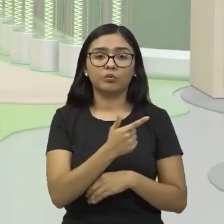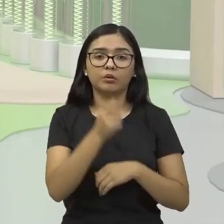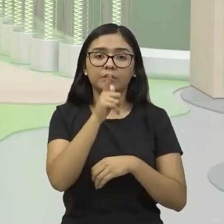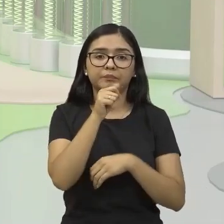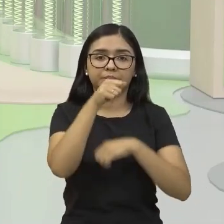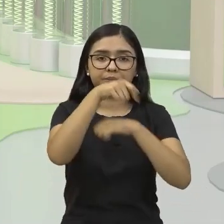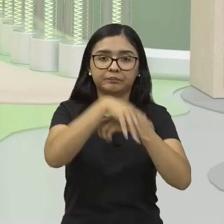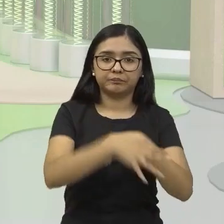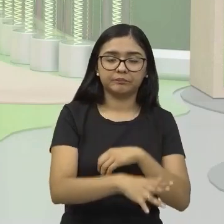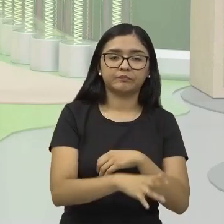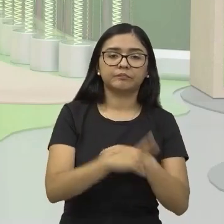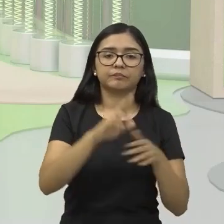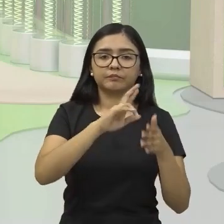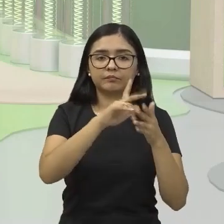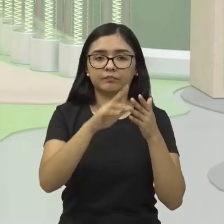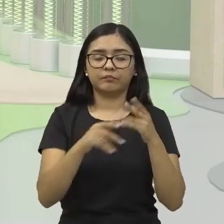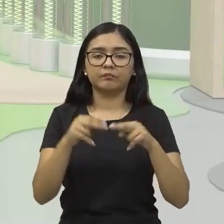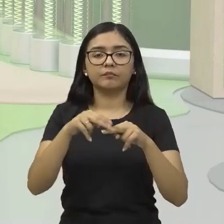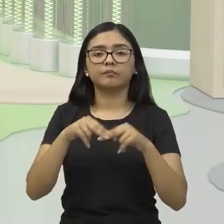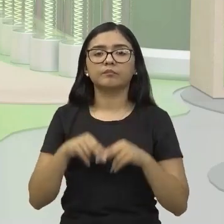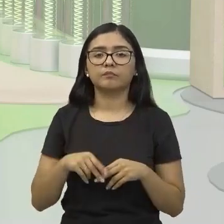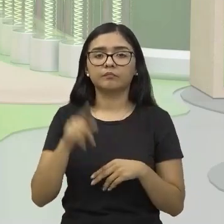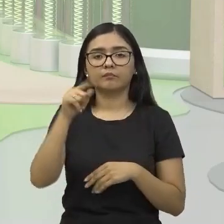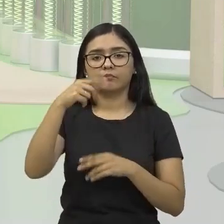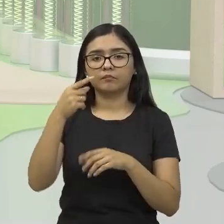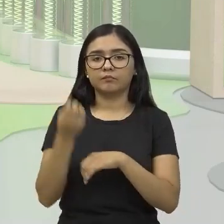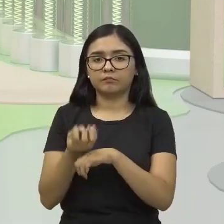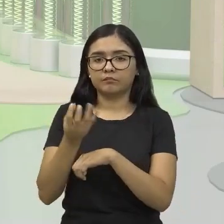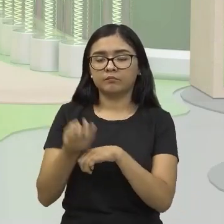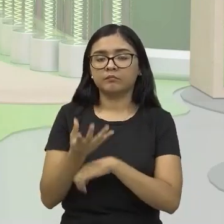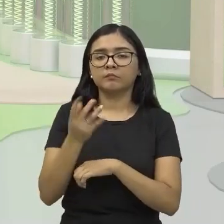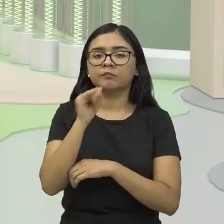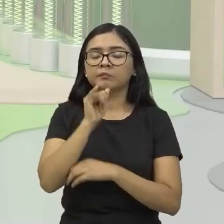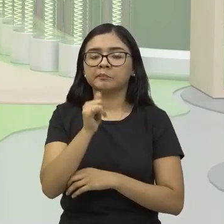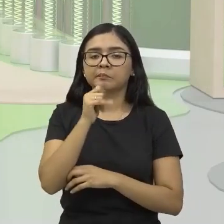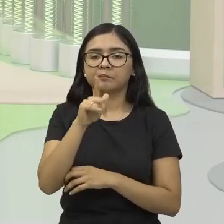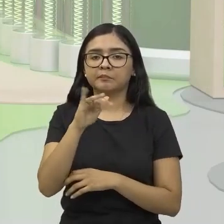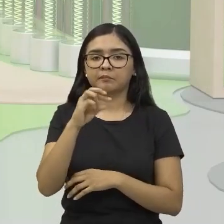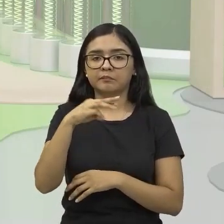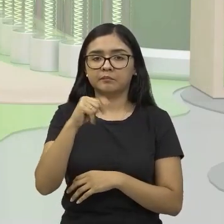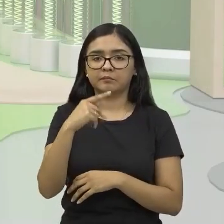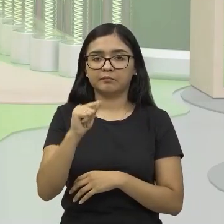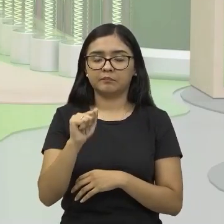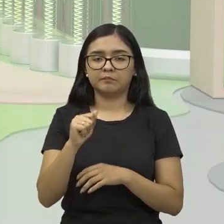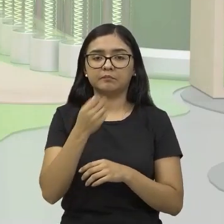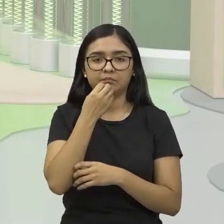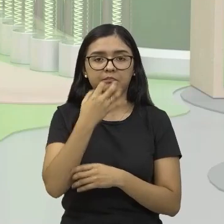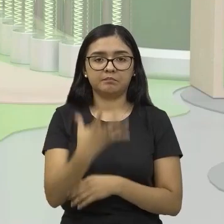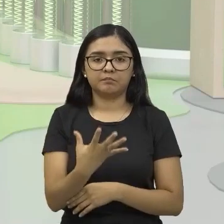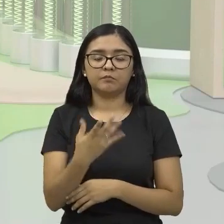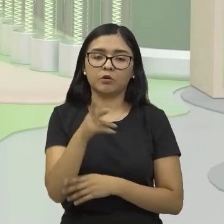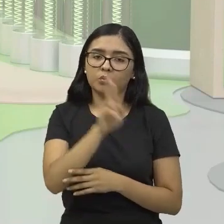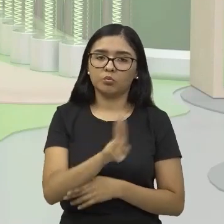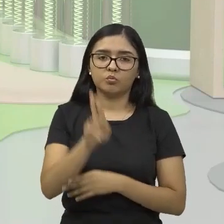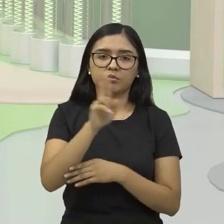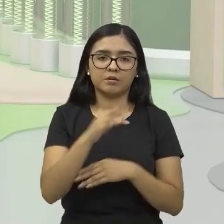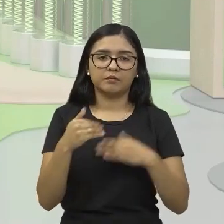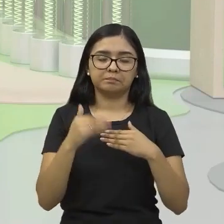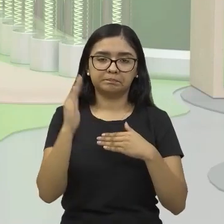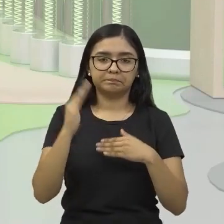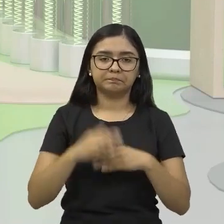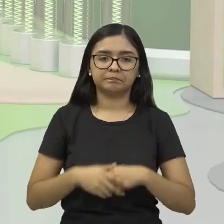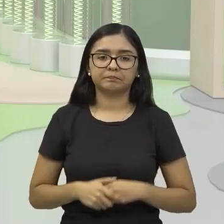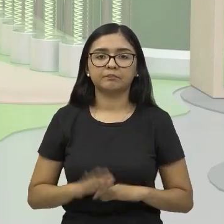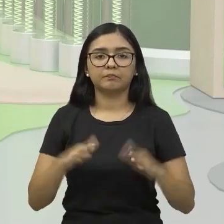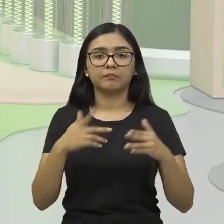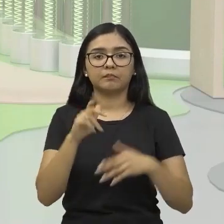termoelétricas, né? Por isso que é considerada uma fonte de energia limpa e tem sido aí amplamente utilizado, né? Então, esse